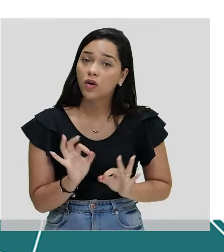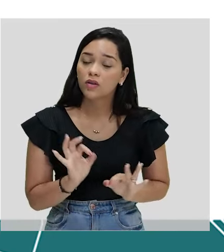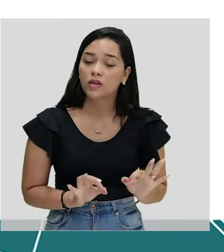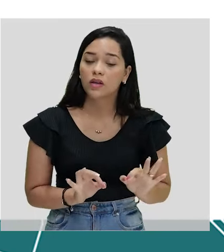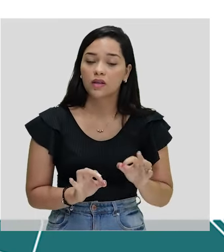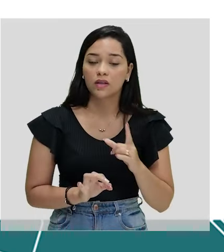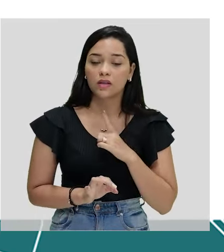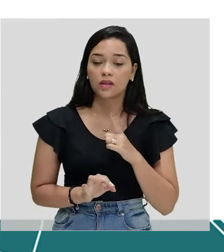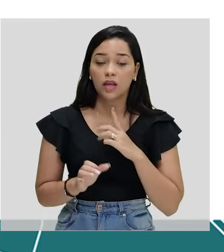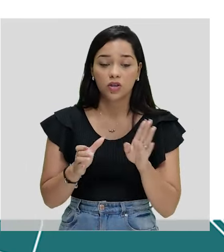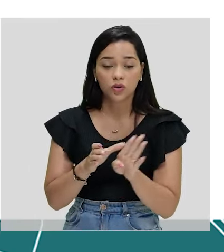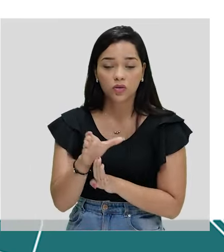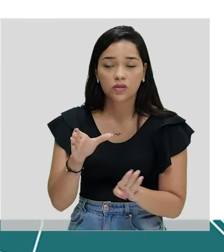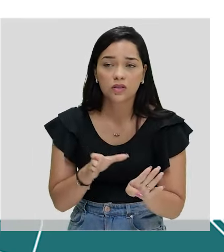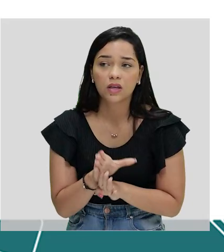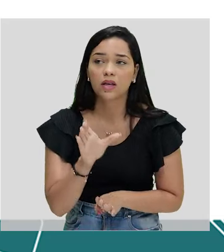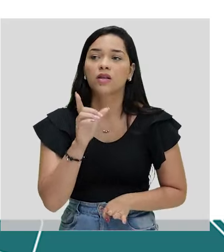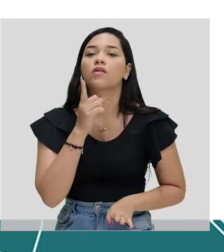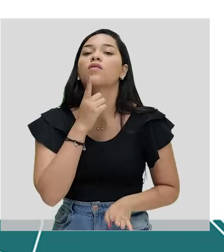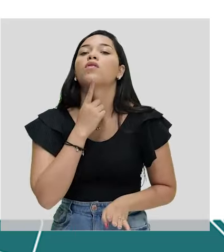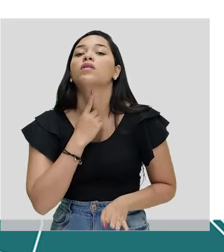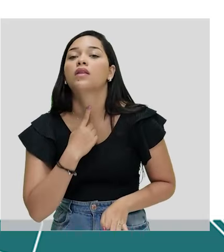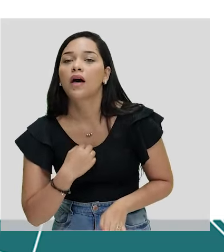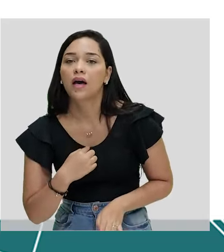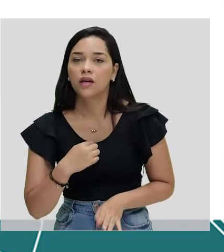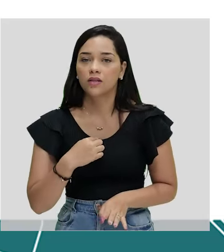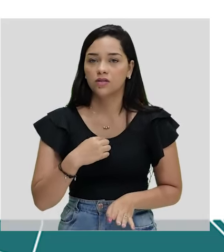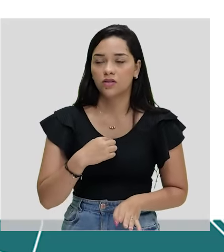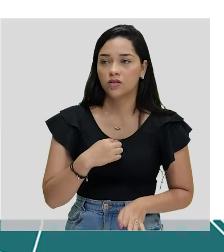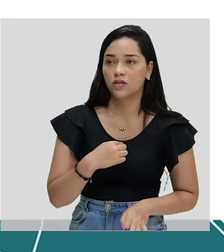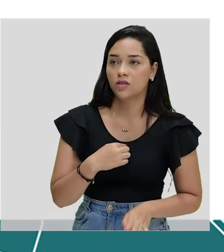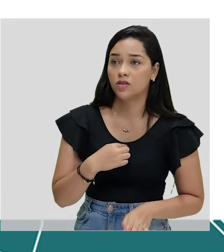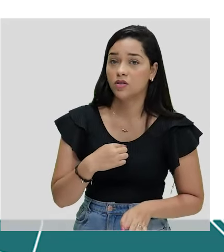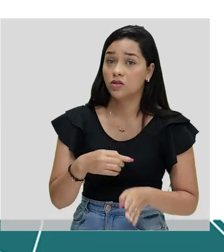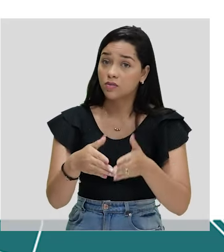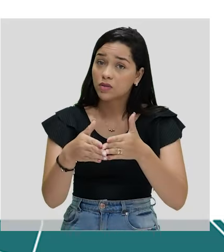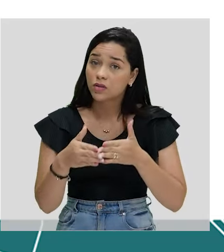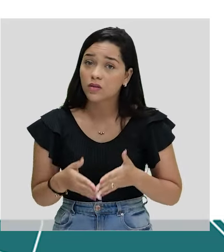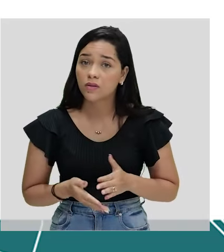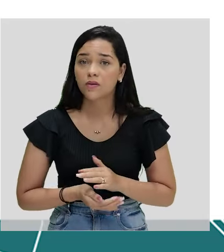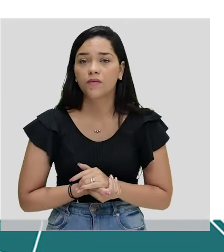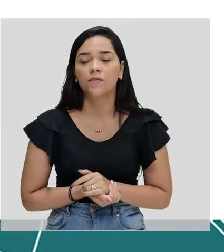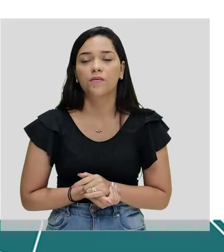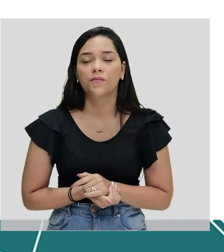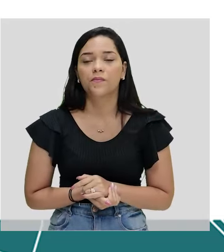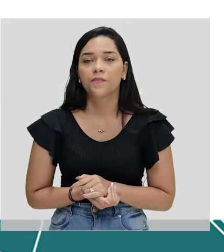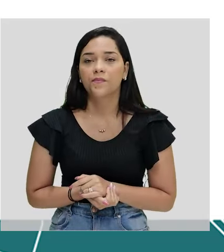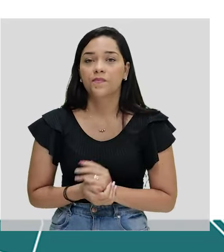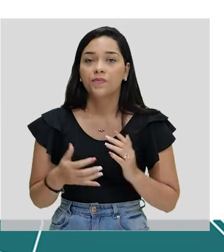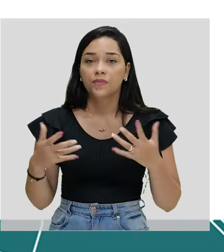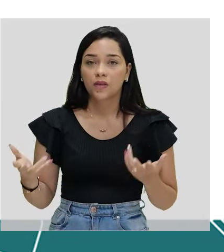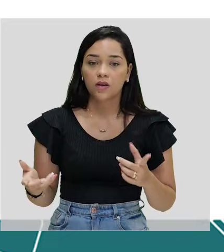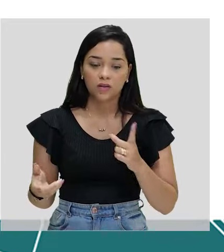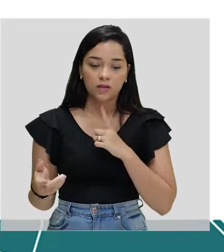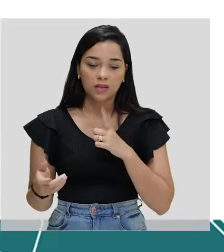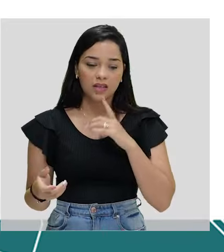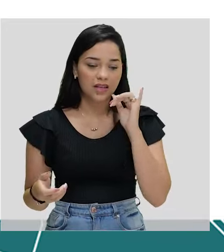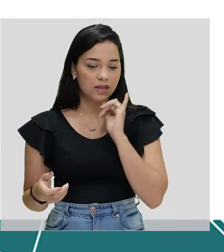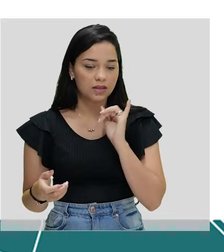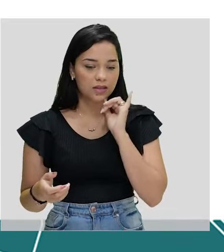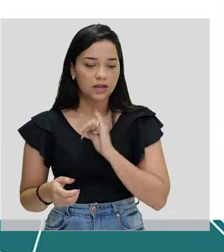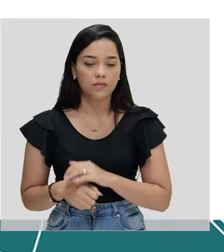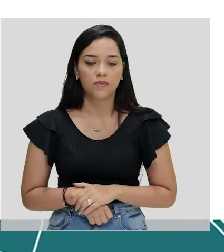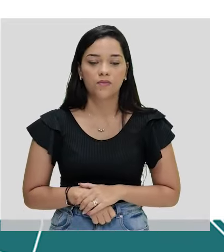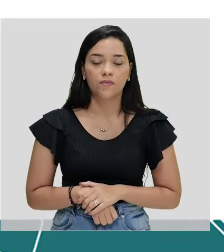de conselho, de vontade, de desejo, de solicitação. Tá certo? Então, eu tenho uns exemplos aqui.